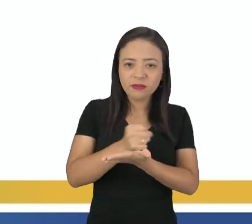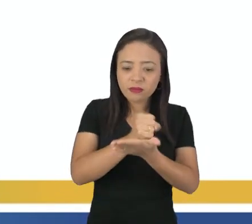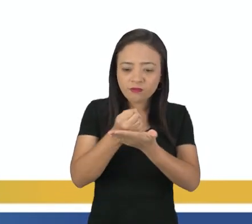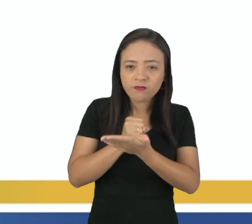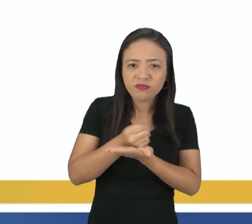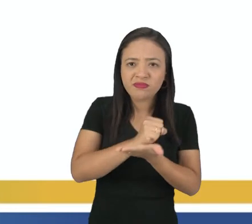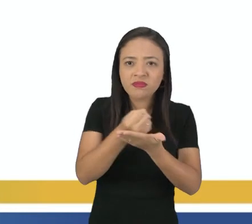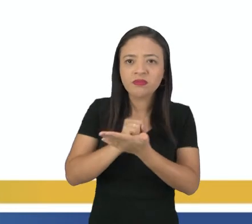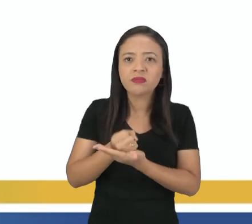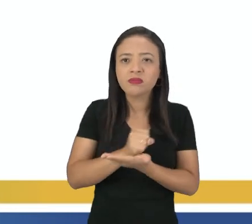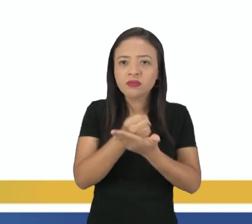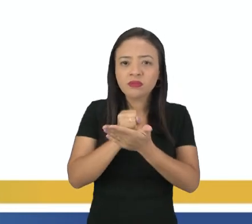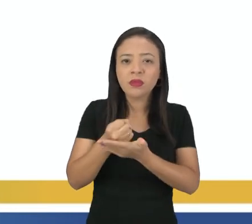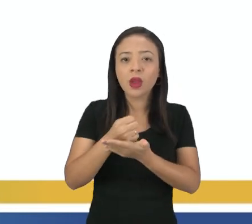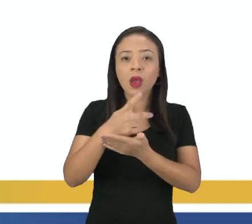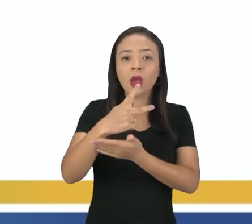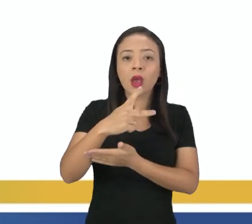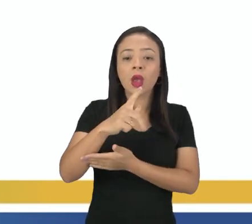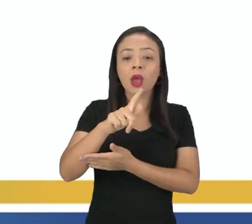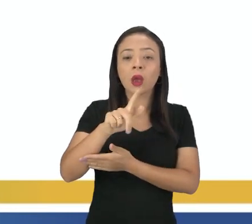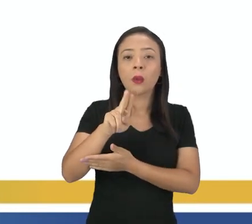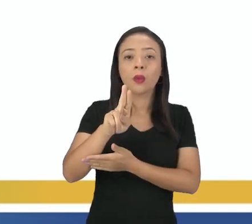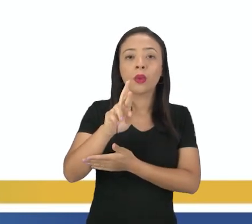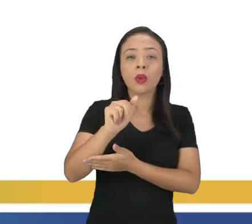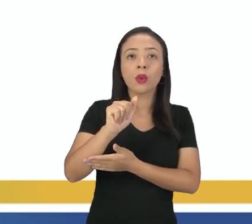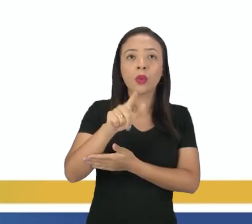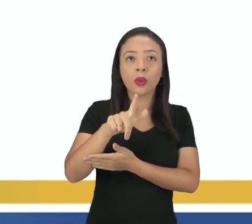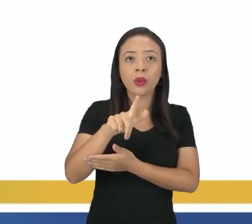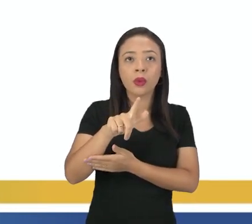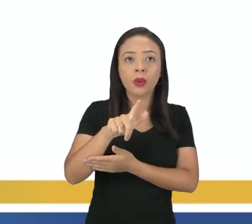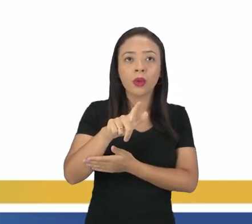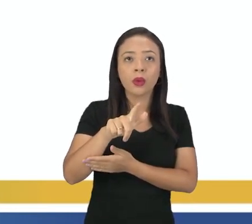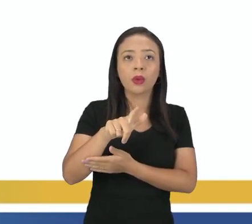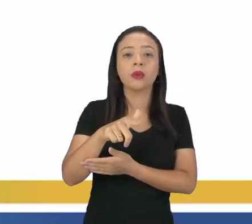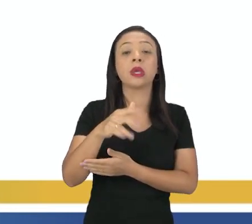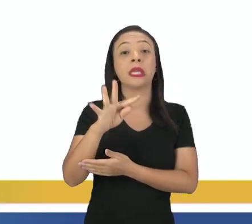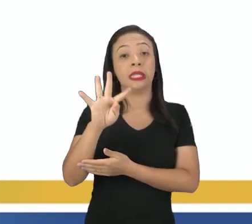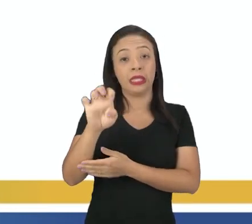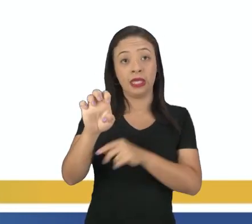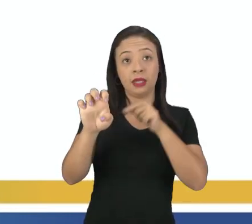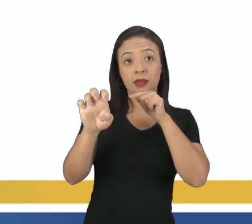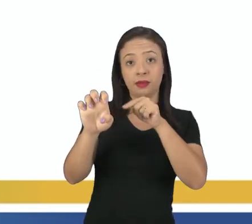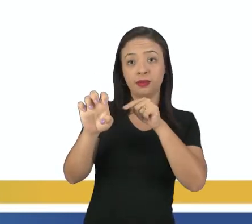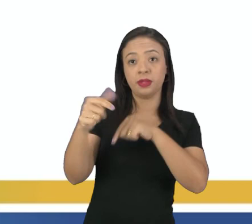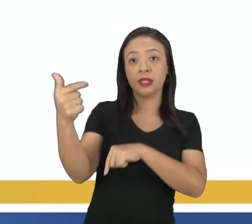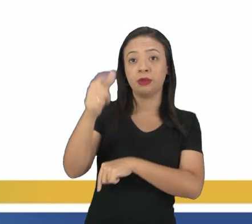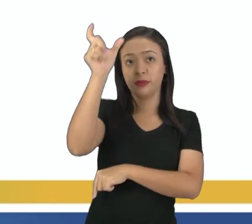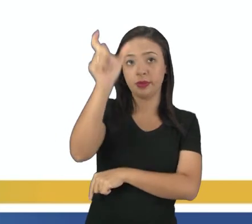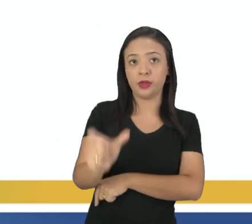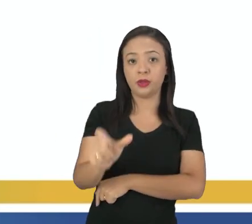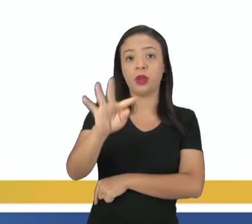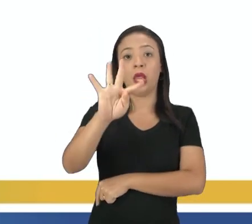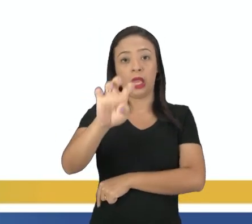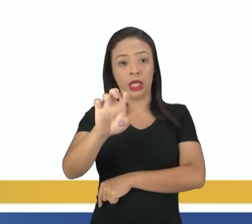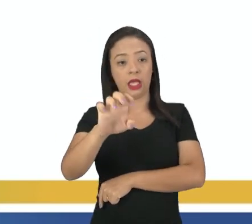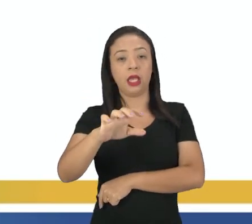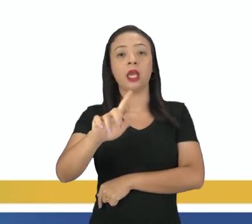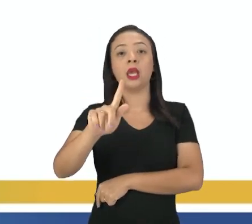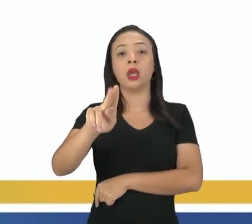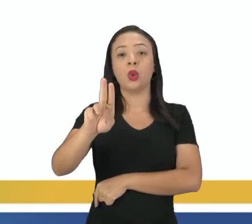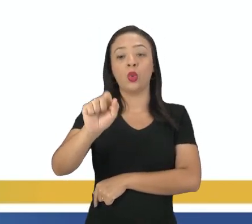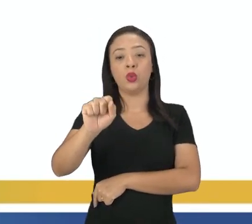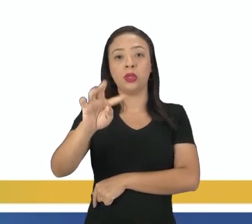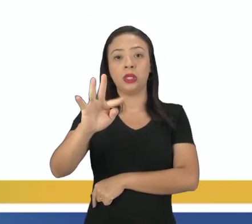Videojuegos no plural. Então, eu uso o verbo no plural. Te, né? Porque a ti é a segunda pessoa. Te gustan,